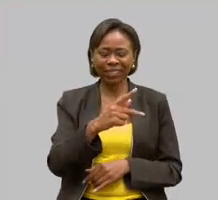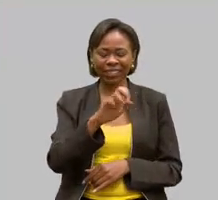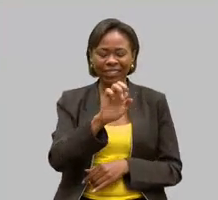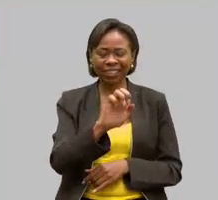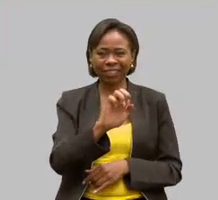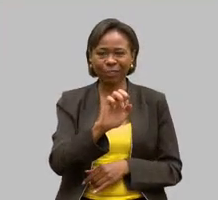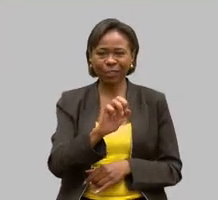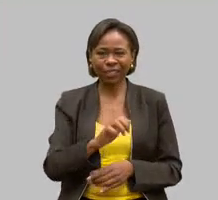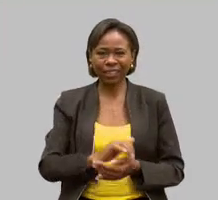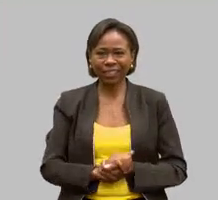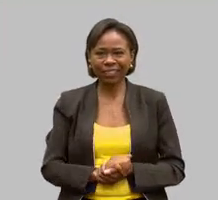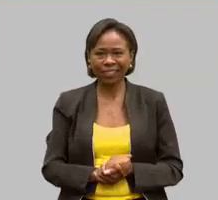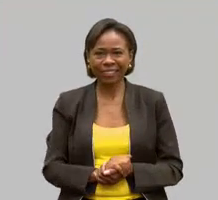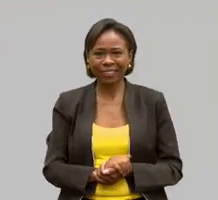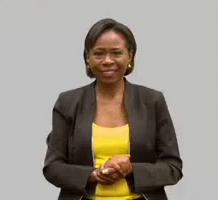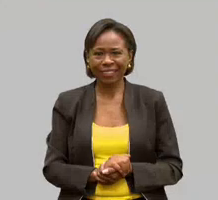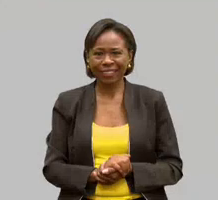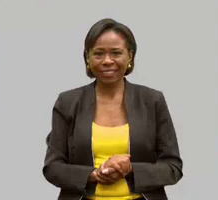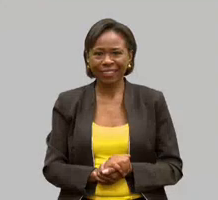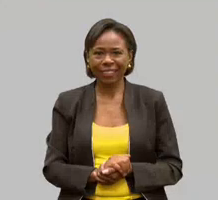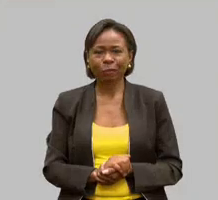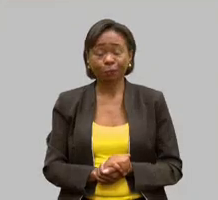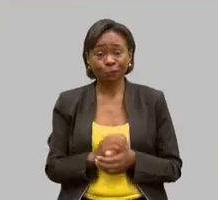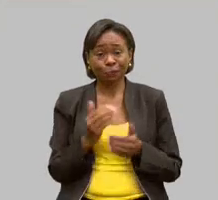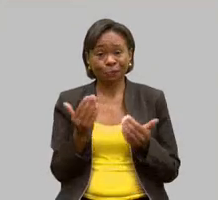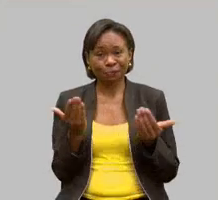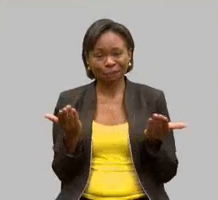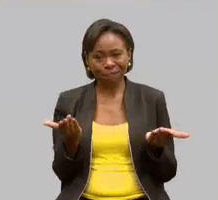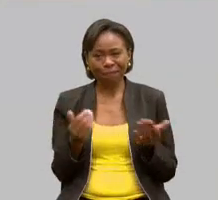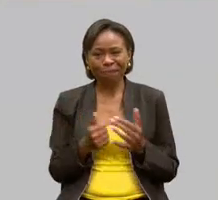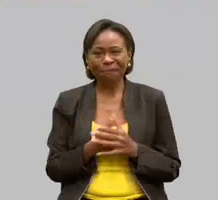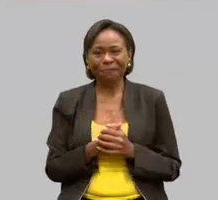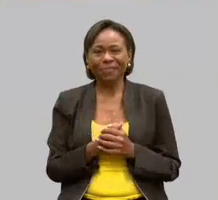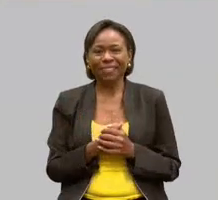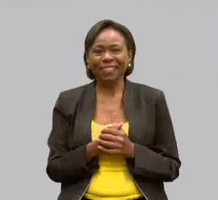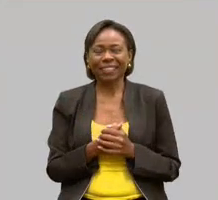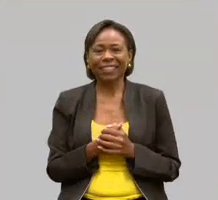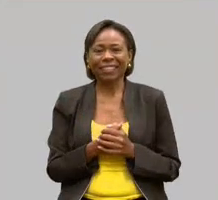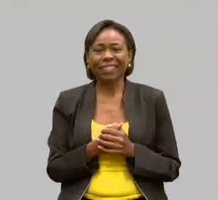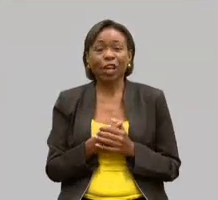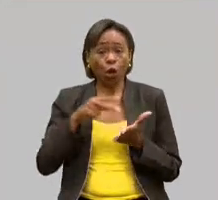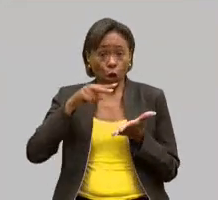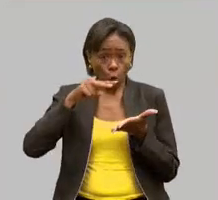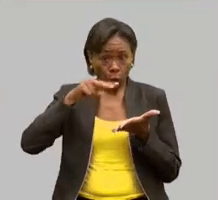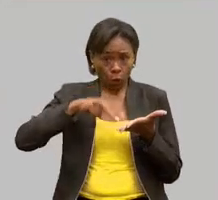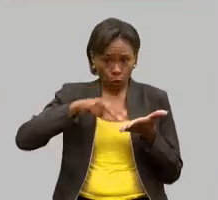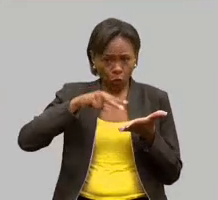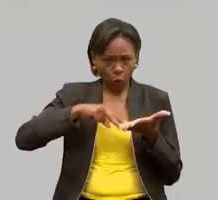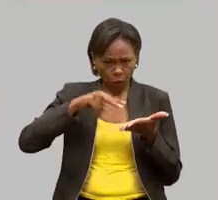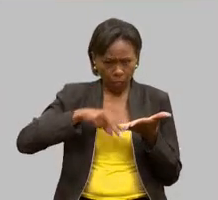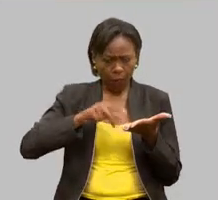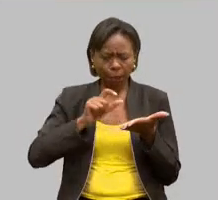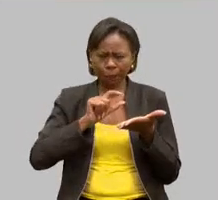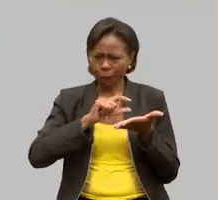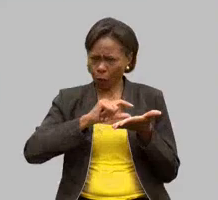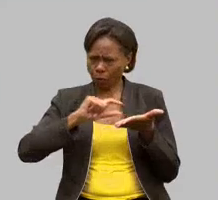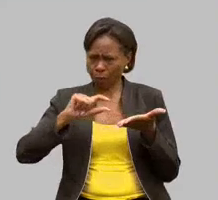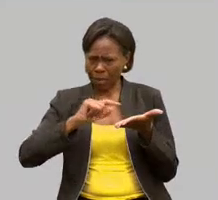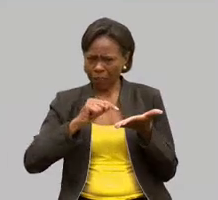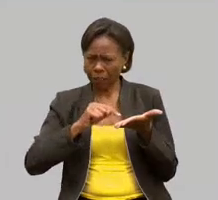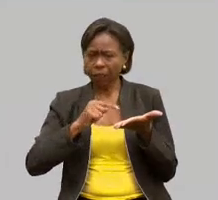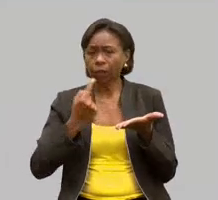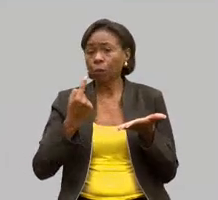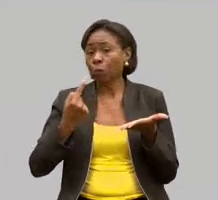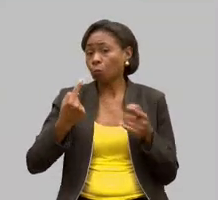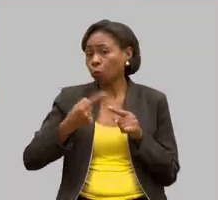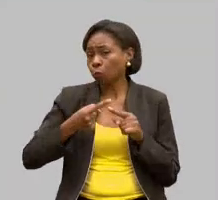o meu cordial boa tarde. Pois bem, eu vou fazer a leitura de um trecho, porque a importância do evento e a